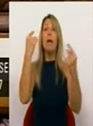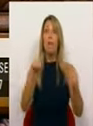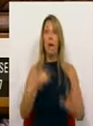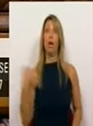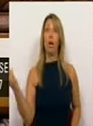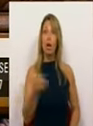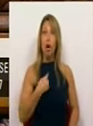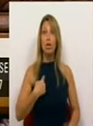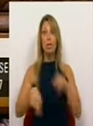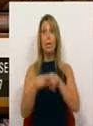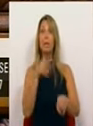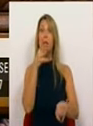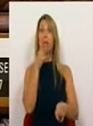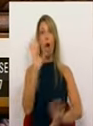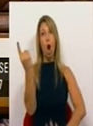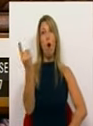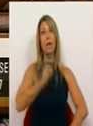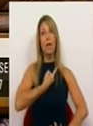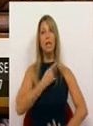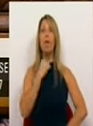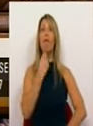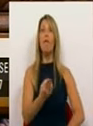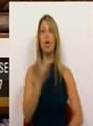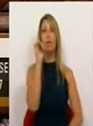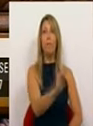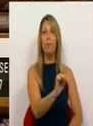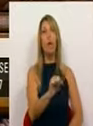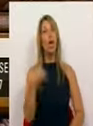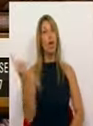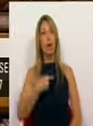a obrigação de dar voz. Nós não esqueceremos.